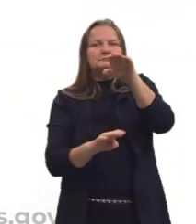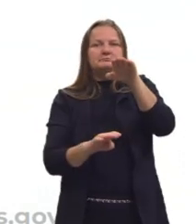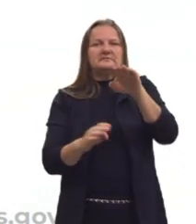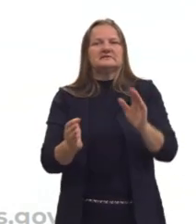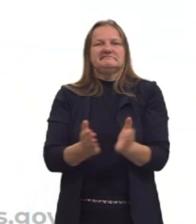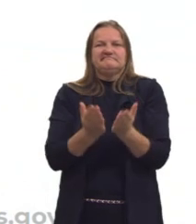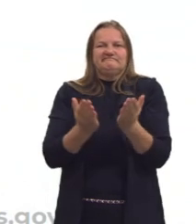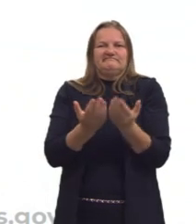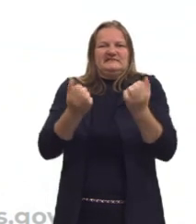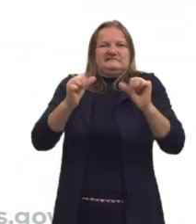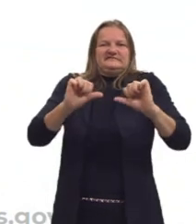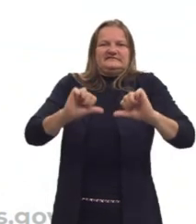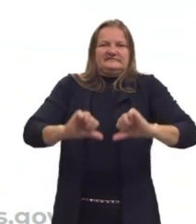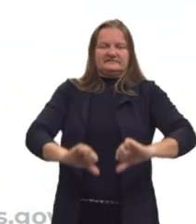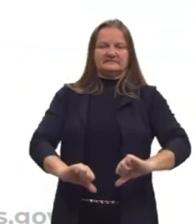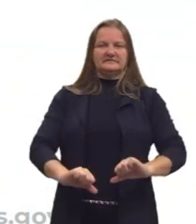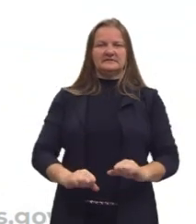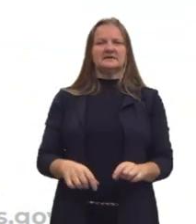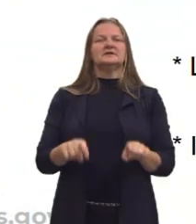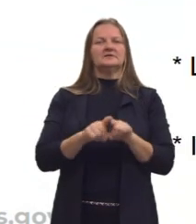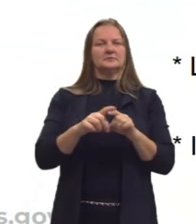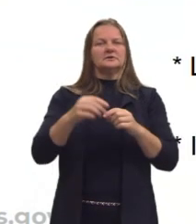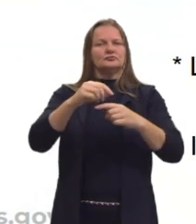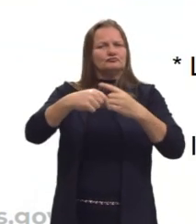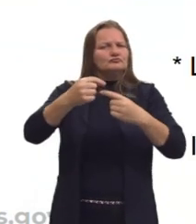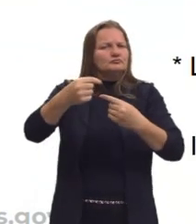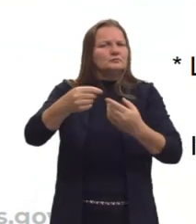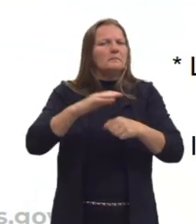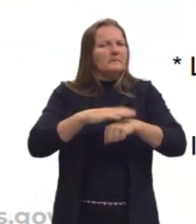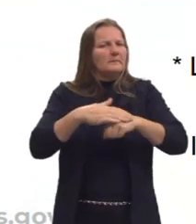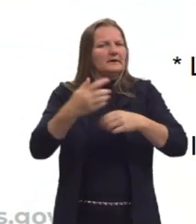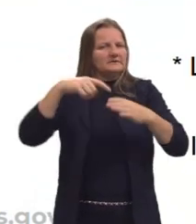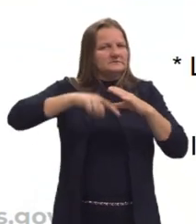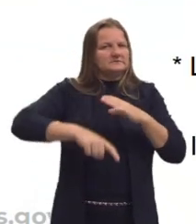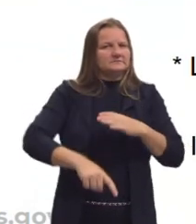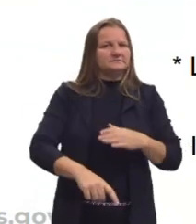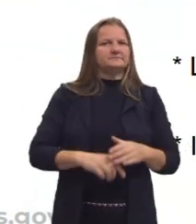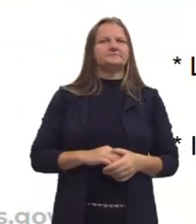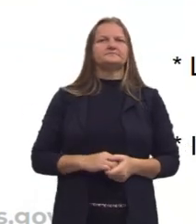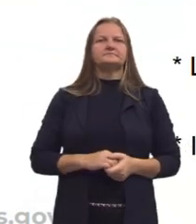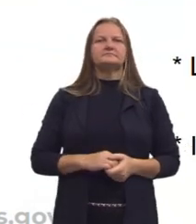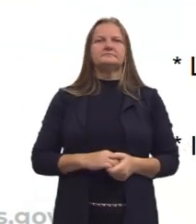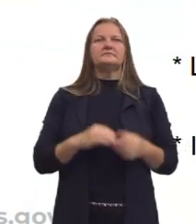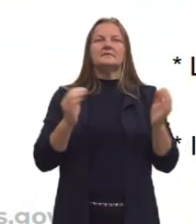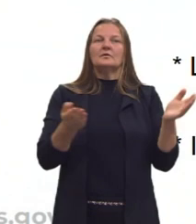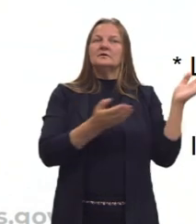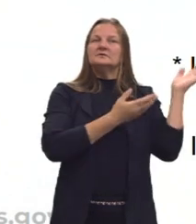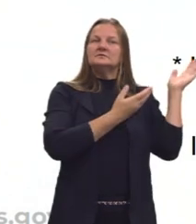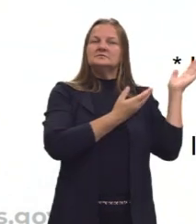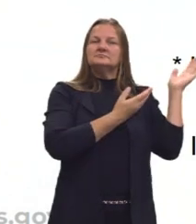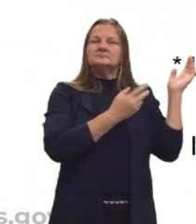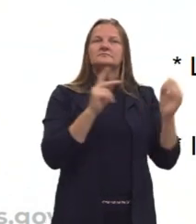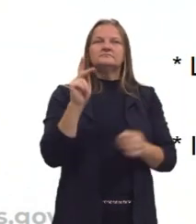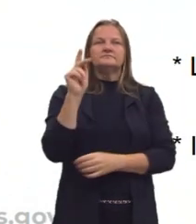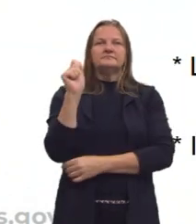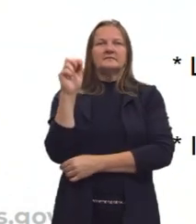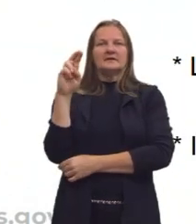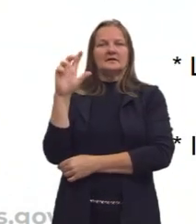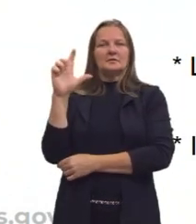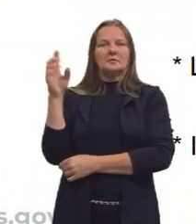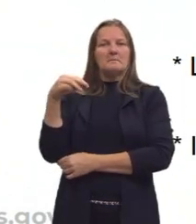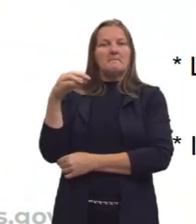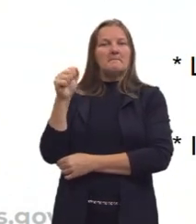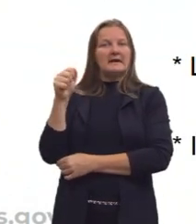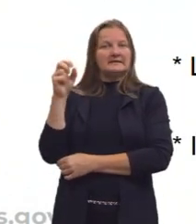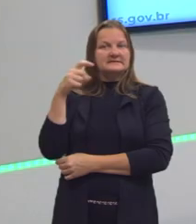vai, no decorrer dessa aula também, comentar mais um pouco sobre isso. Olha, o Karl Marx, aí o nosso amigo Marx. O o